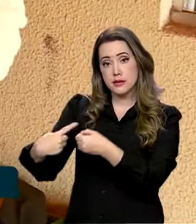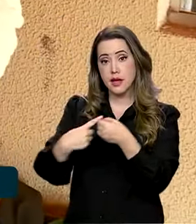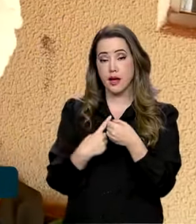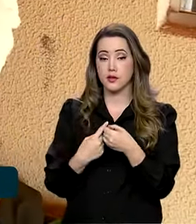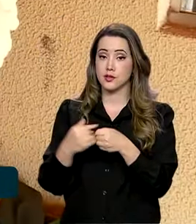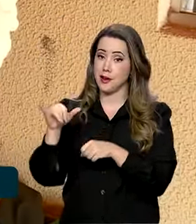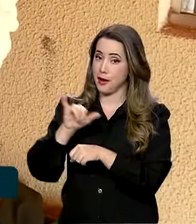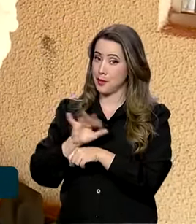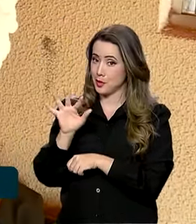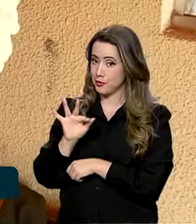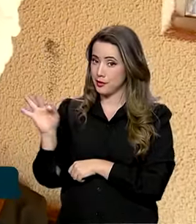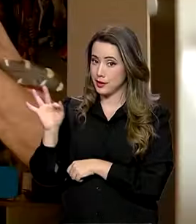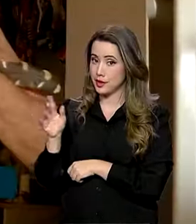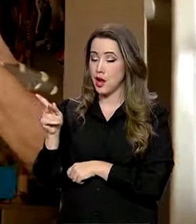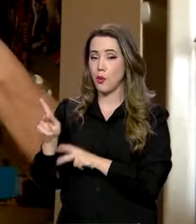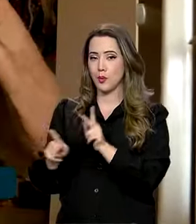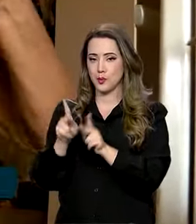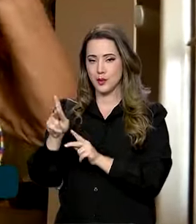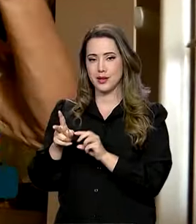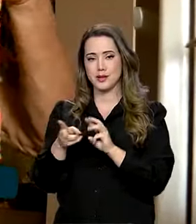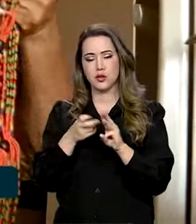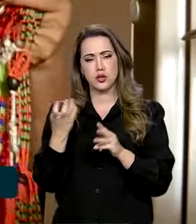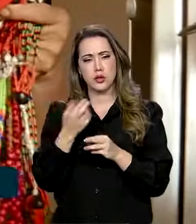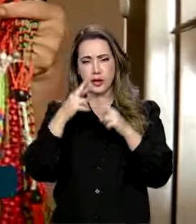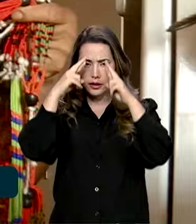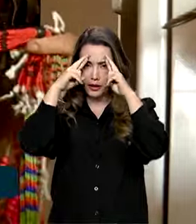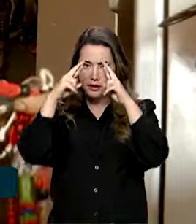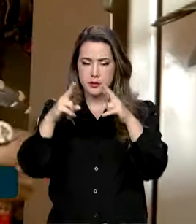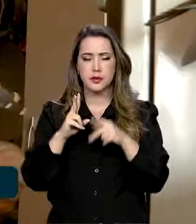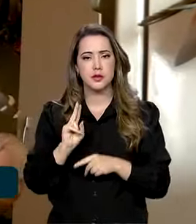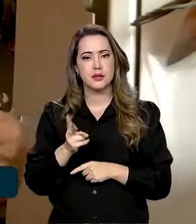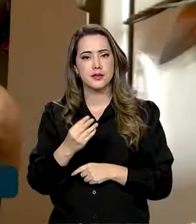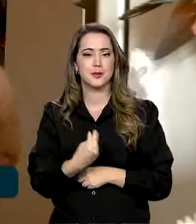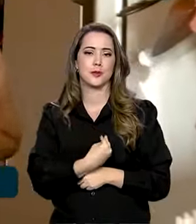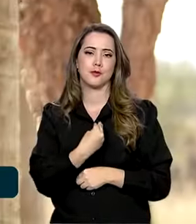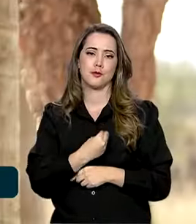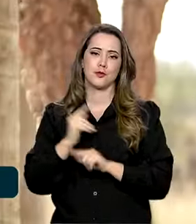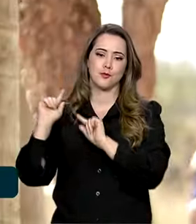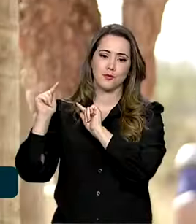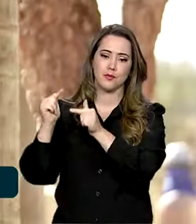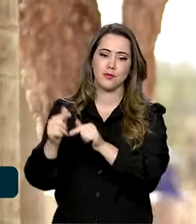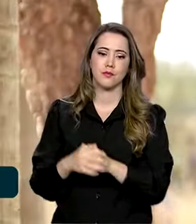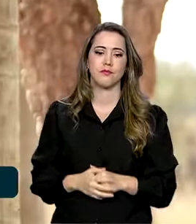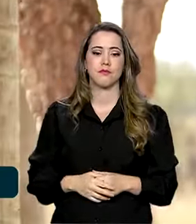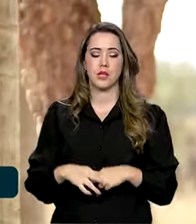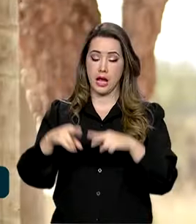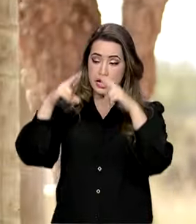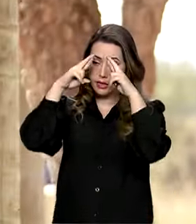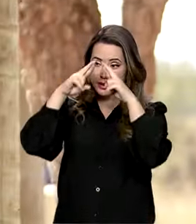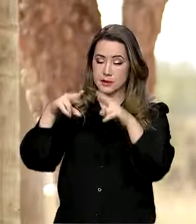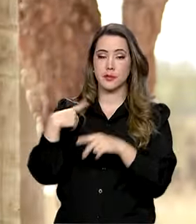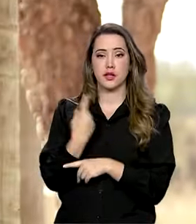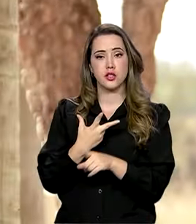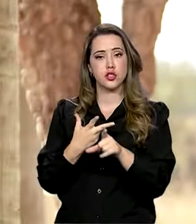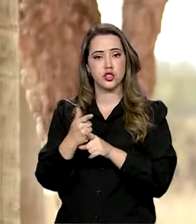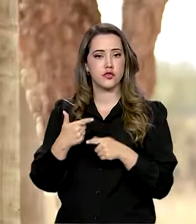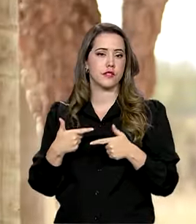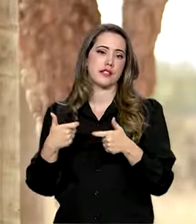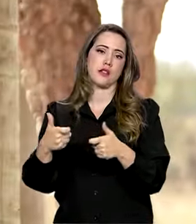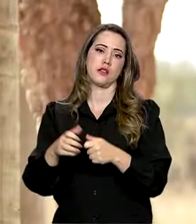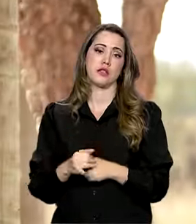indígenas Careri e Xocó querem respeito e manter vivas as tradições. Com respeito a gente vence a guerra.